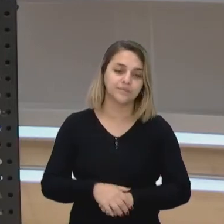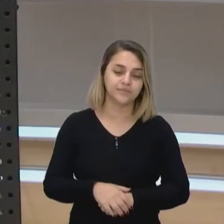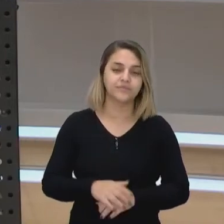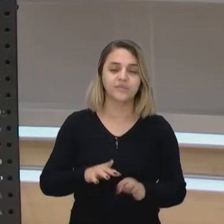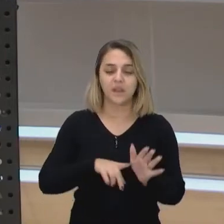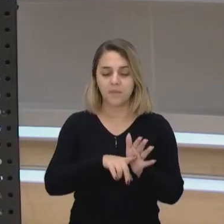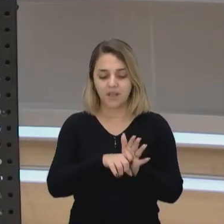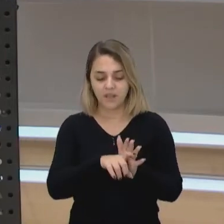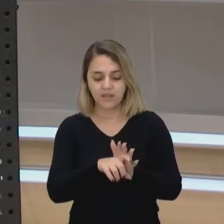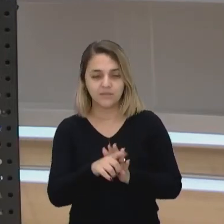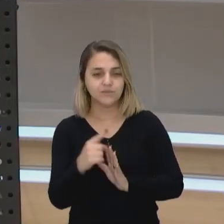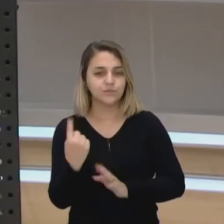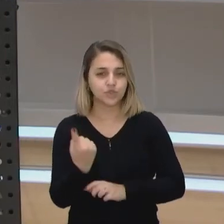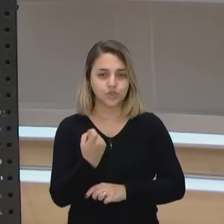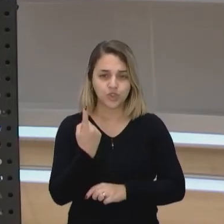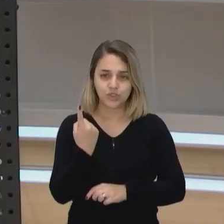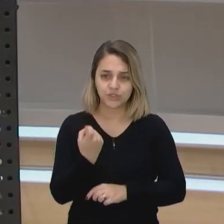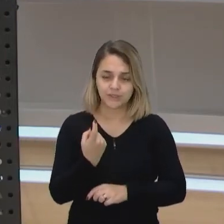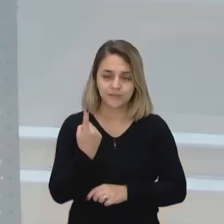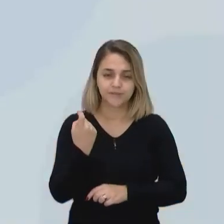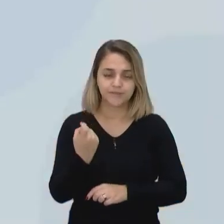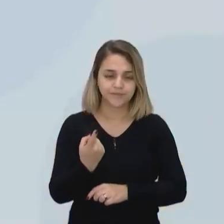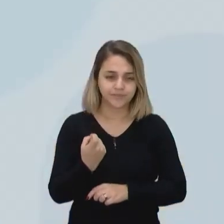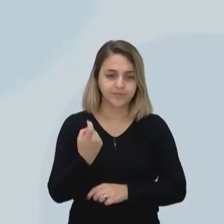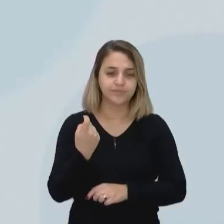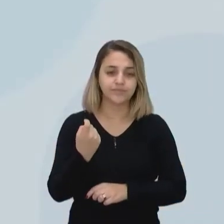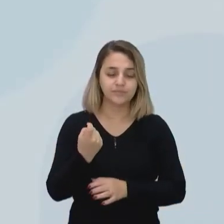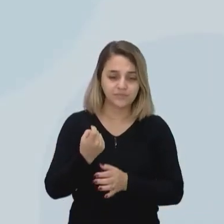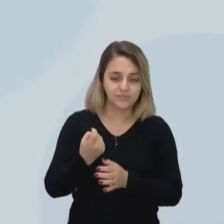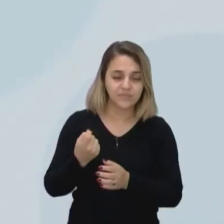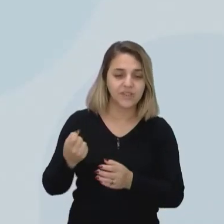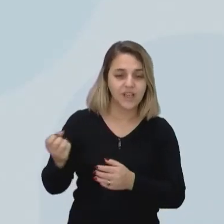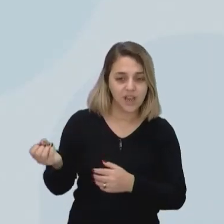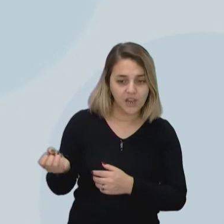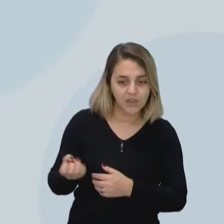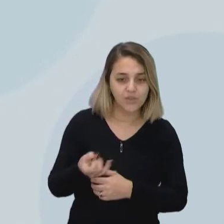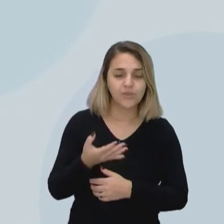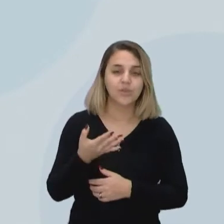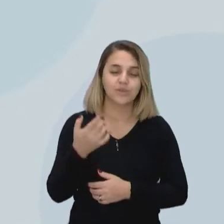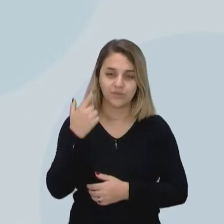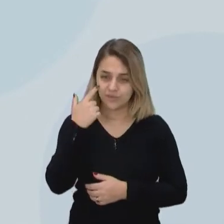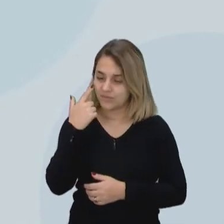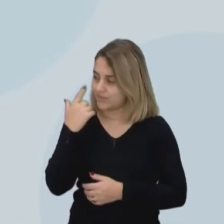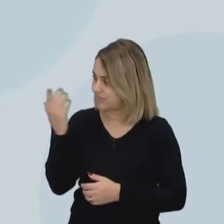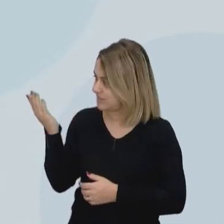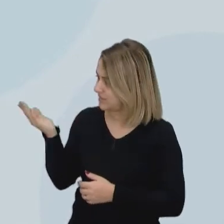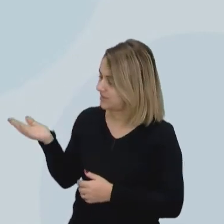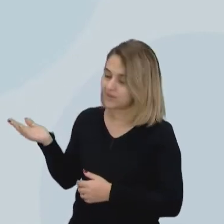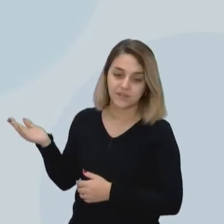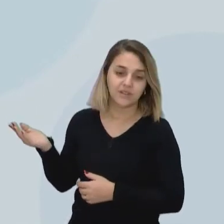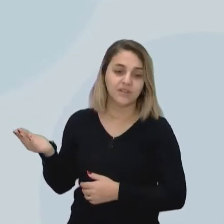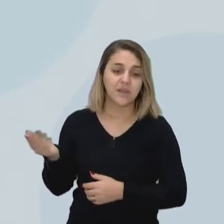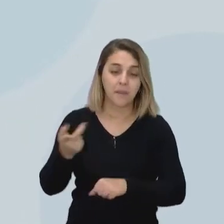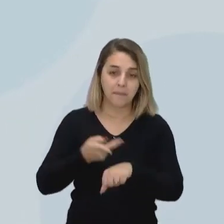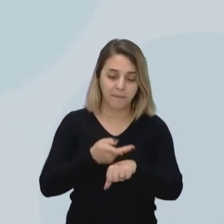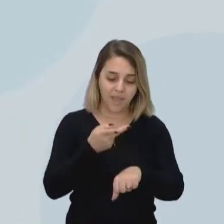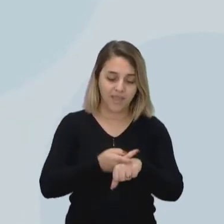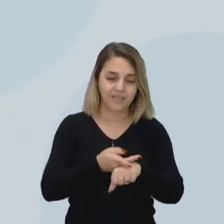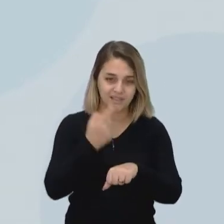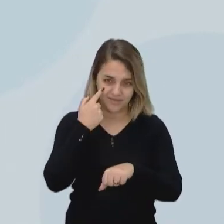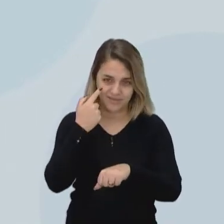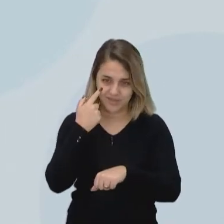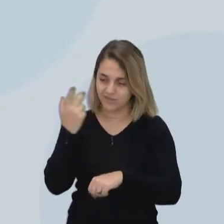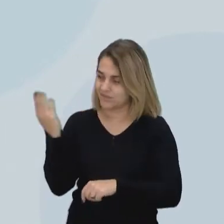Você pode observar ali na figura, onde você vê aí um concreto fissurado, você pode